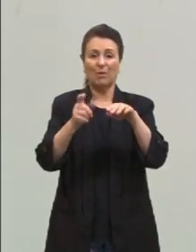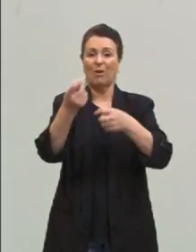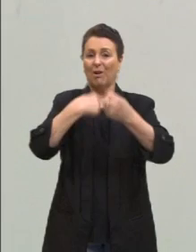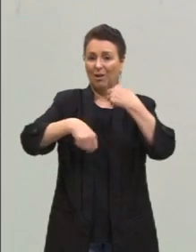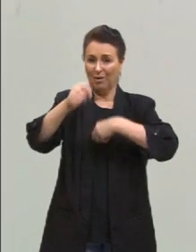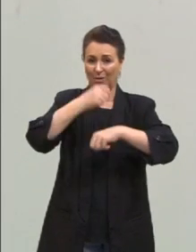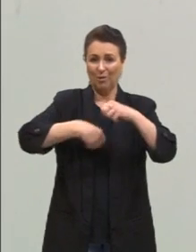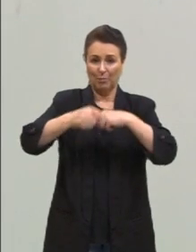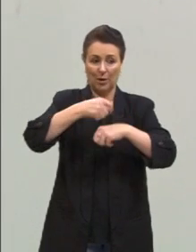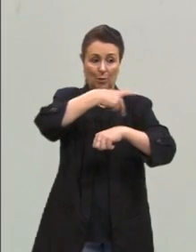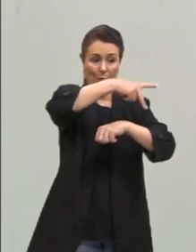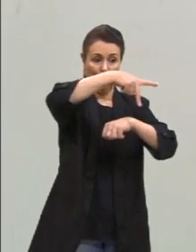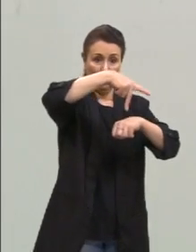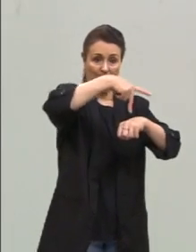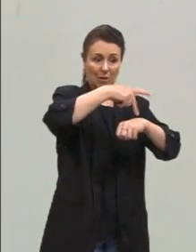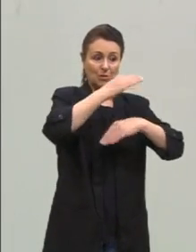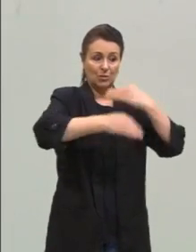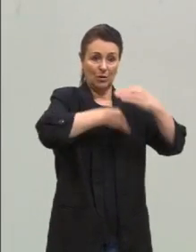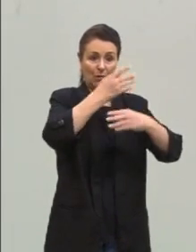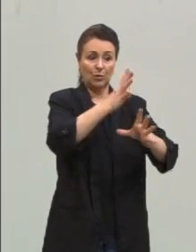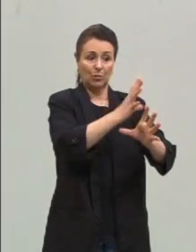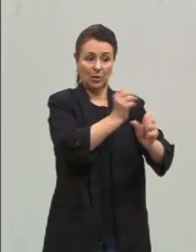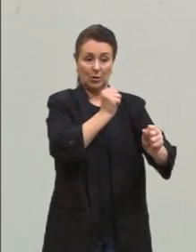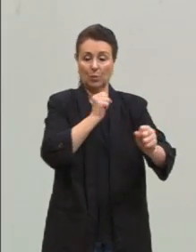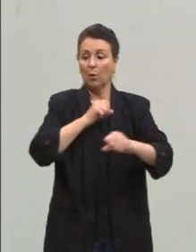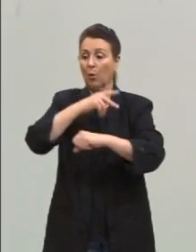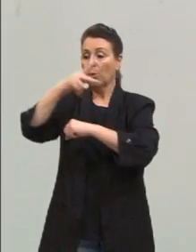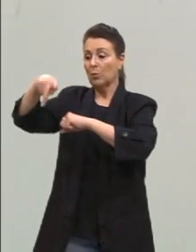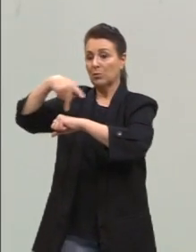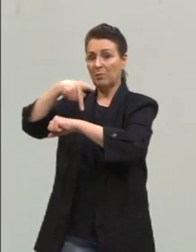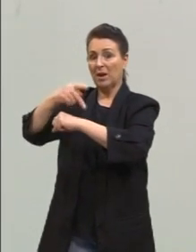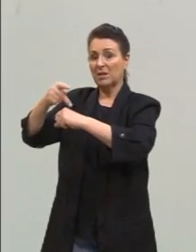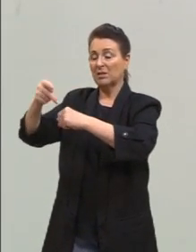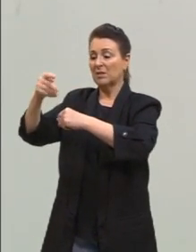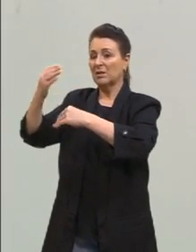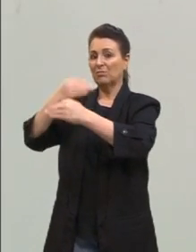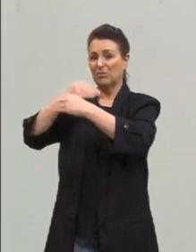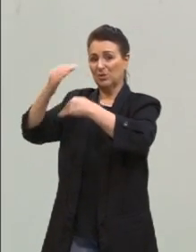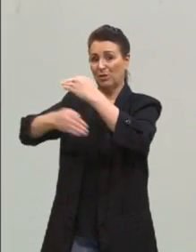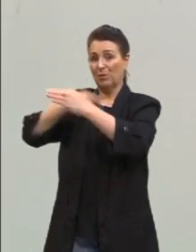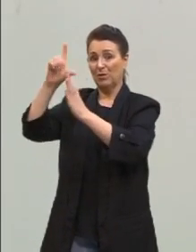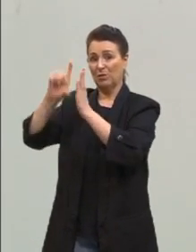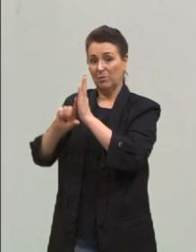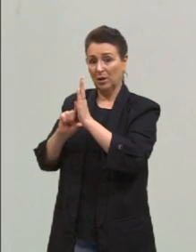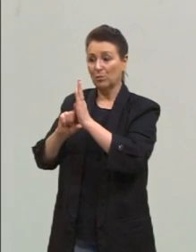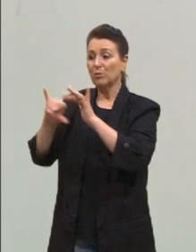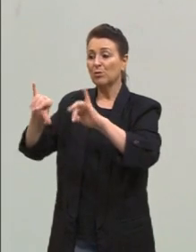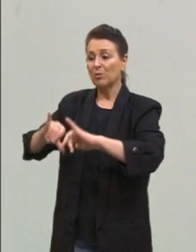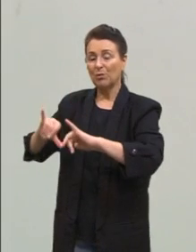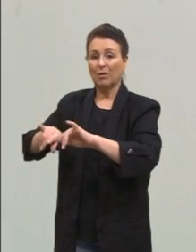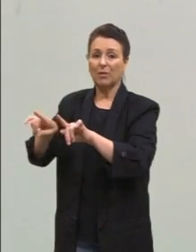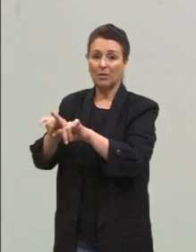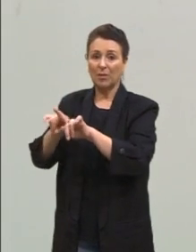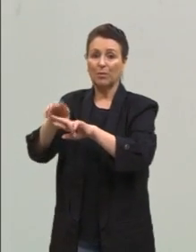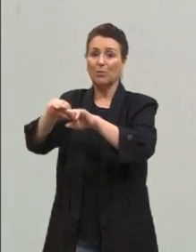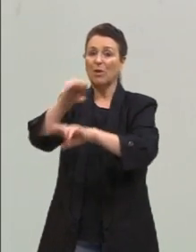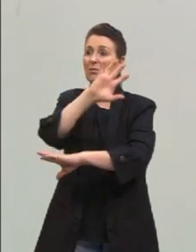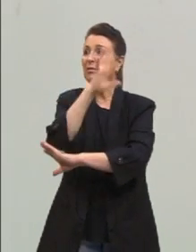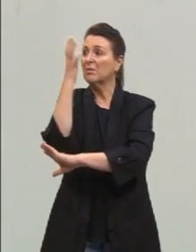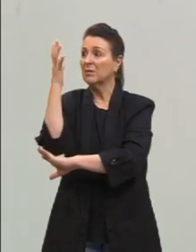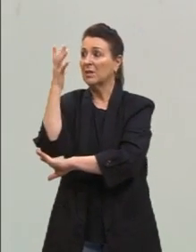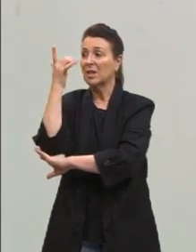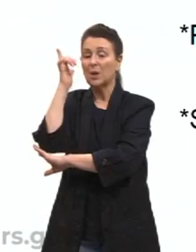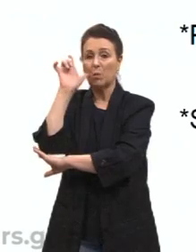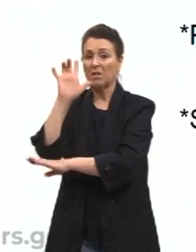desenvolvidos lucram e os países subdesenvolvidos arcam com as consequências desses desastres naturais, sem ganhar nada por